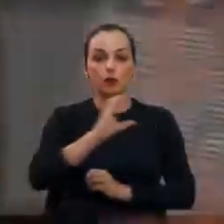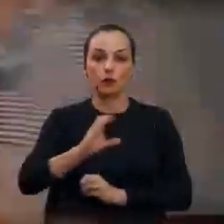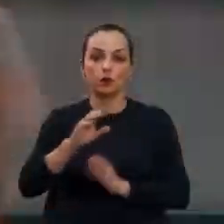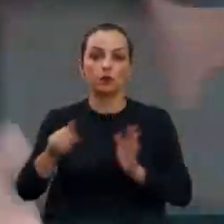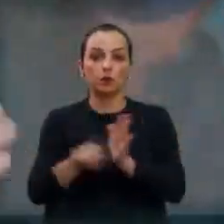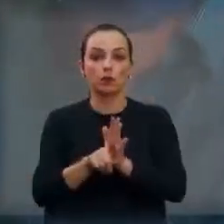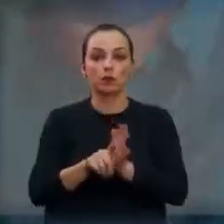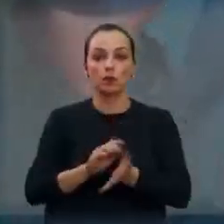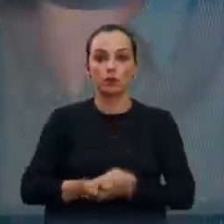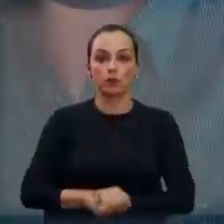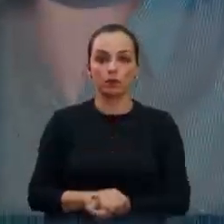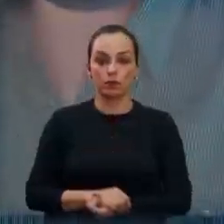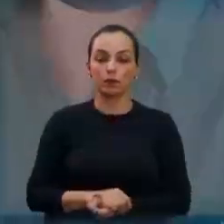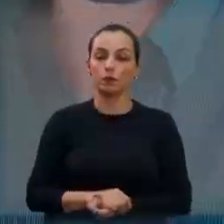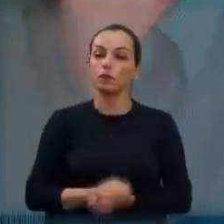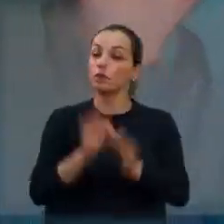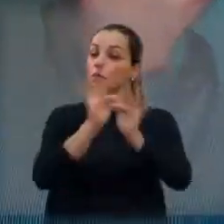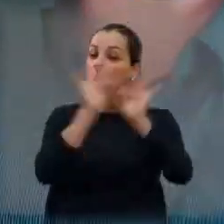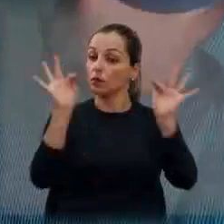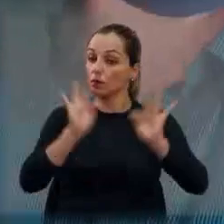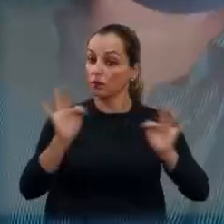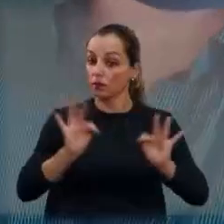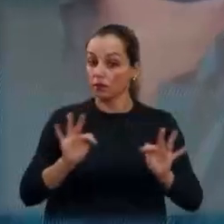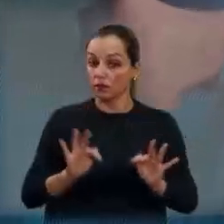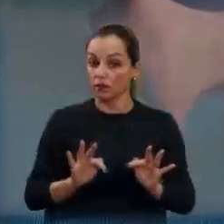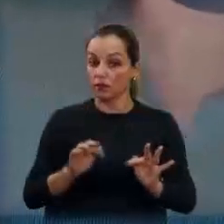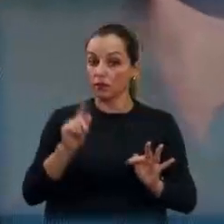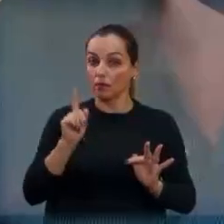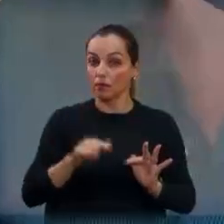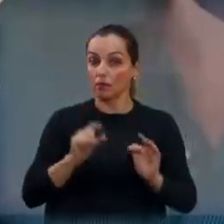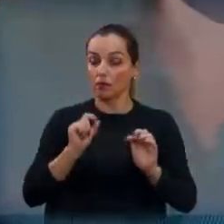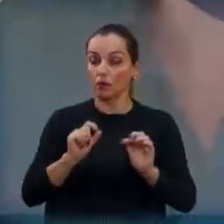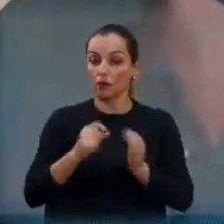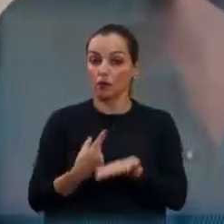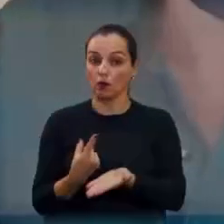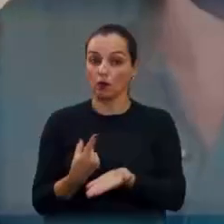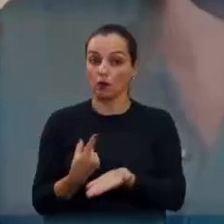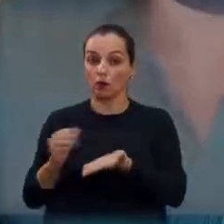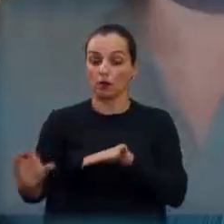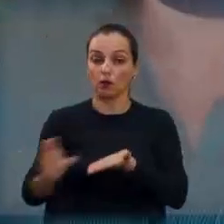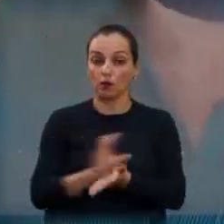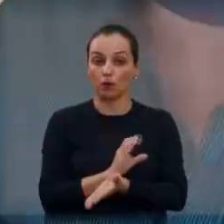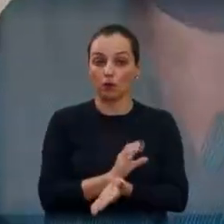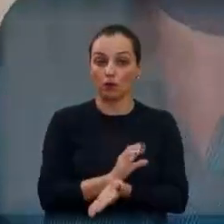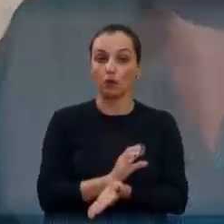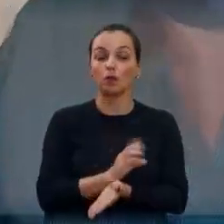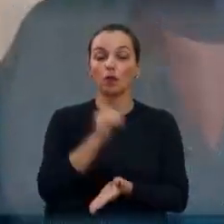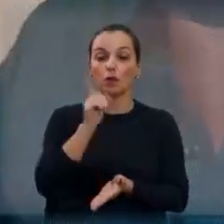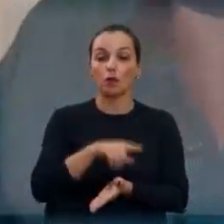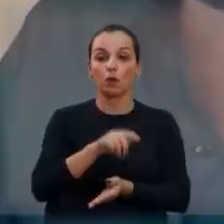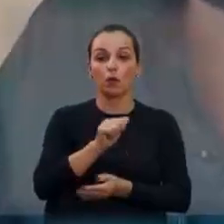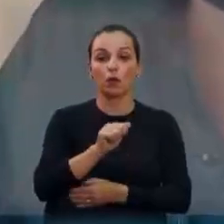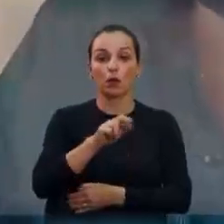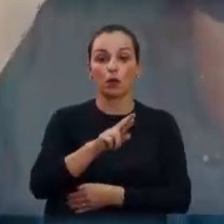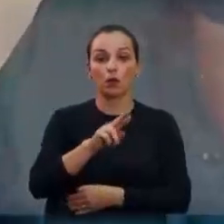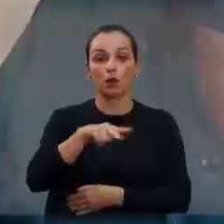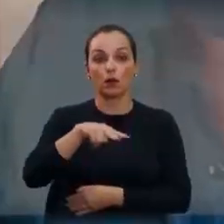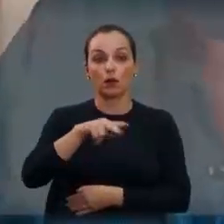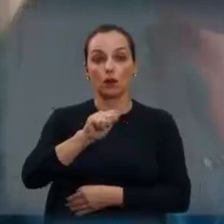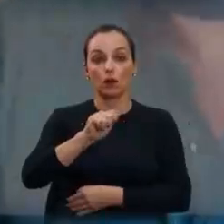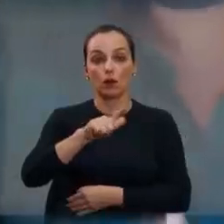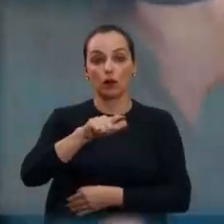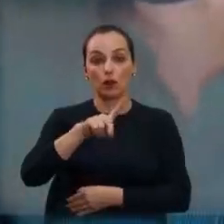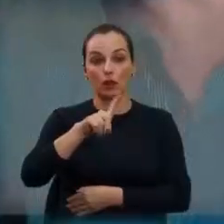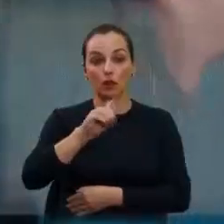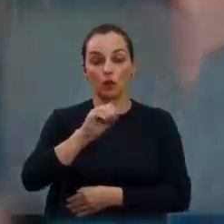Carminha. Feliz, uma emenda que a gente conseguiu do deputado federal Arnaldo Jardim, a emenda de 300 mil,